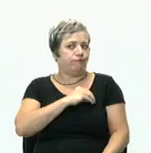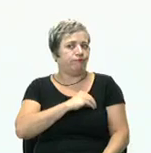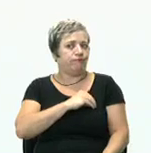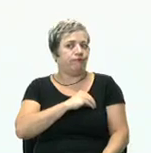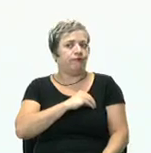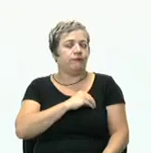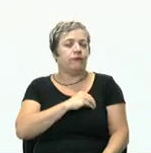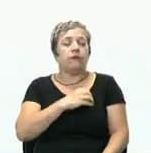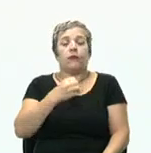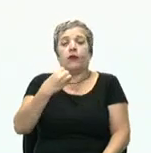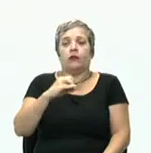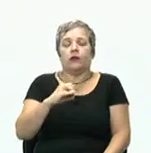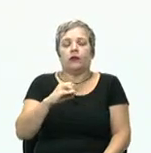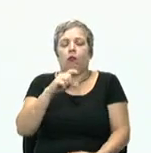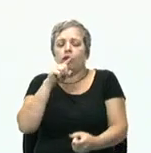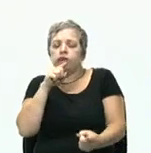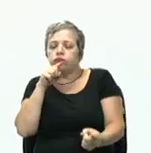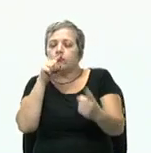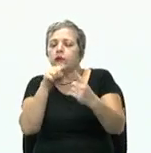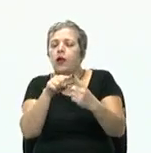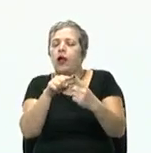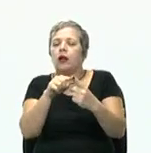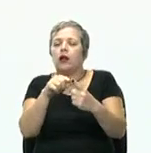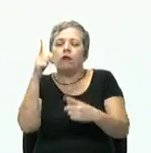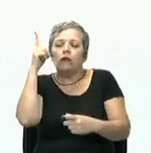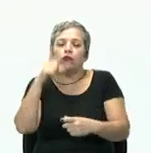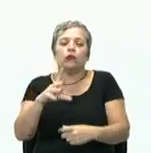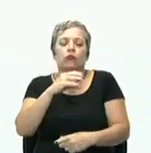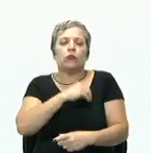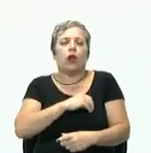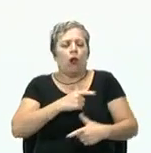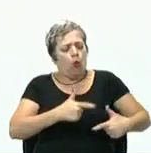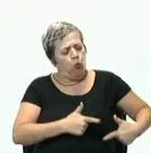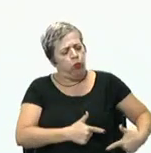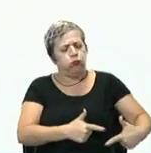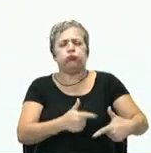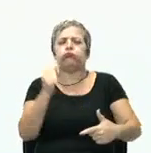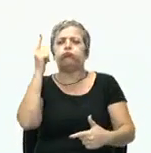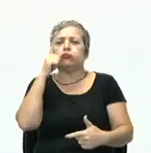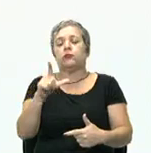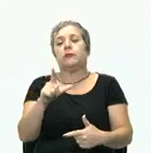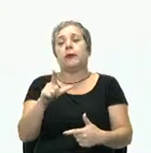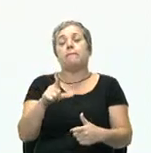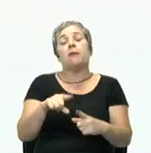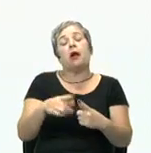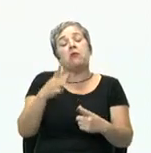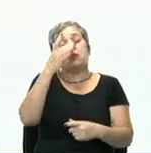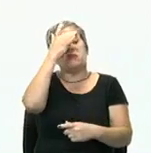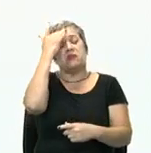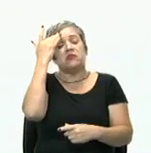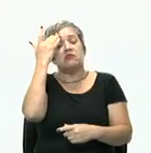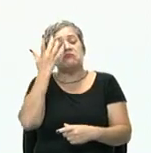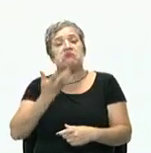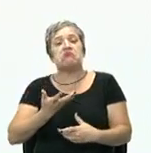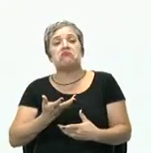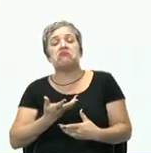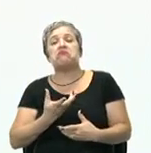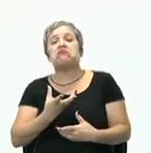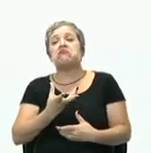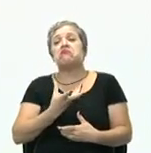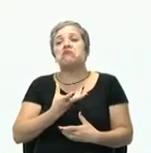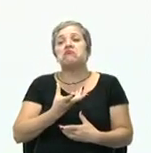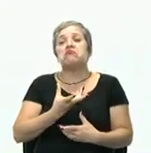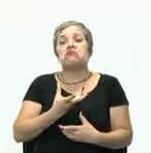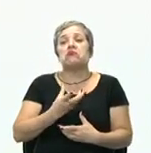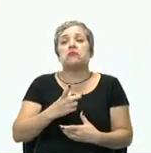Então, se ela tem uma meta, ela quer ganhar aquele salário, ela luta para alcançar. Tem pessoas que não, que elas querem ter um